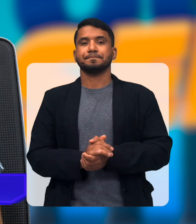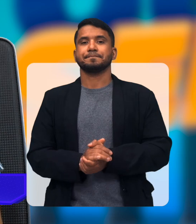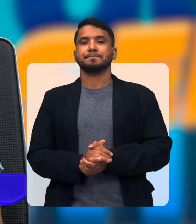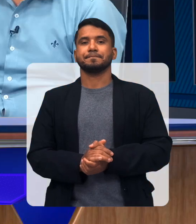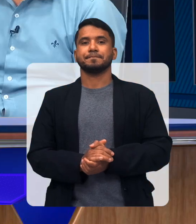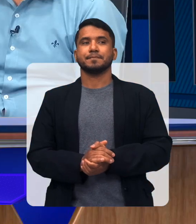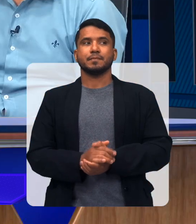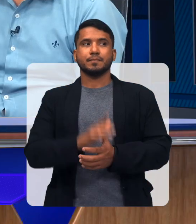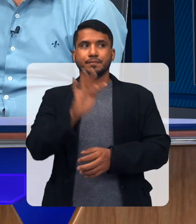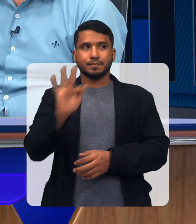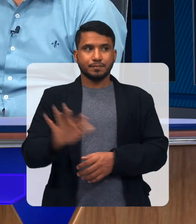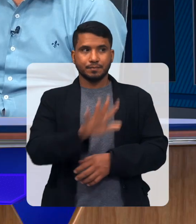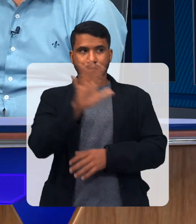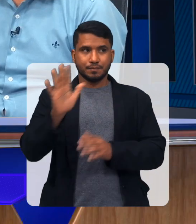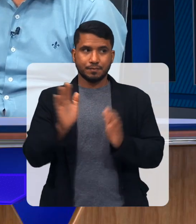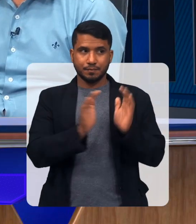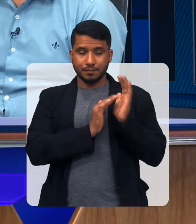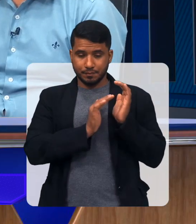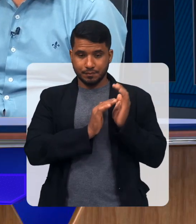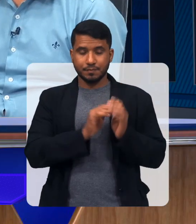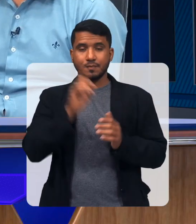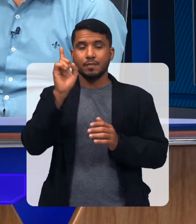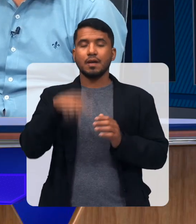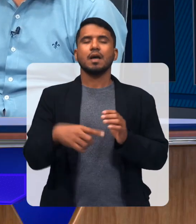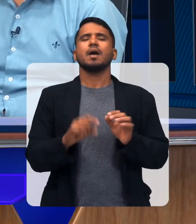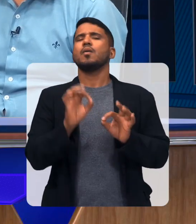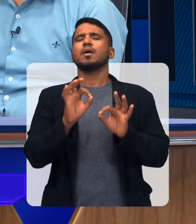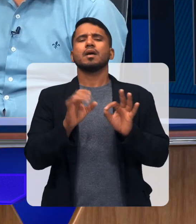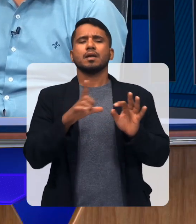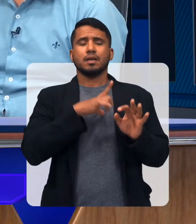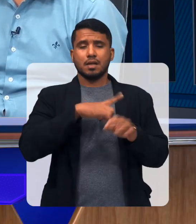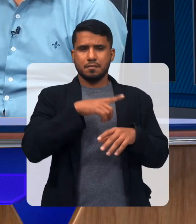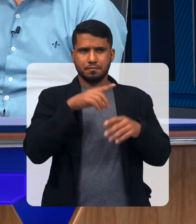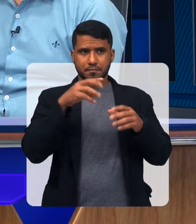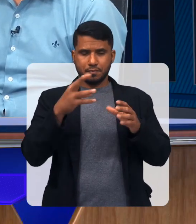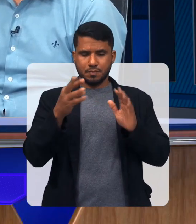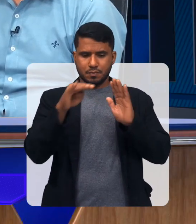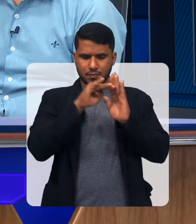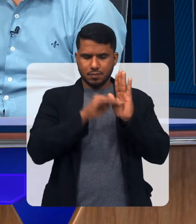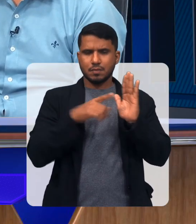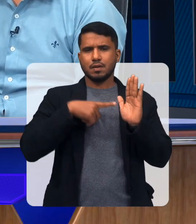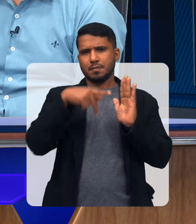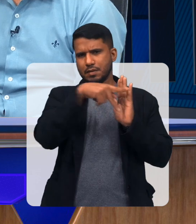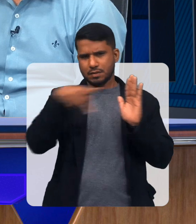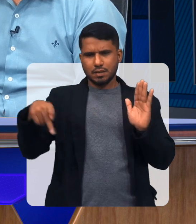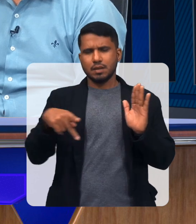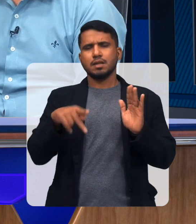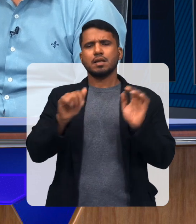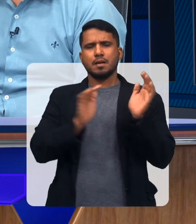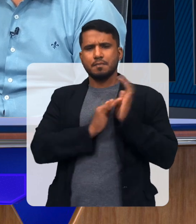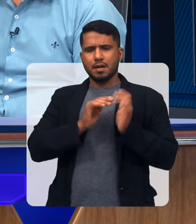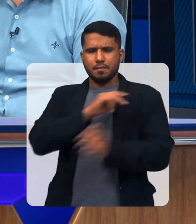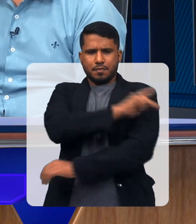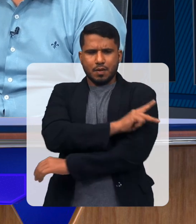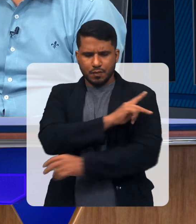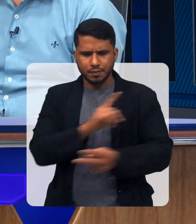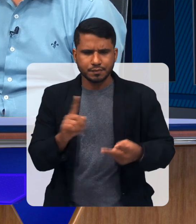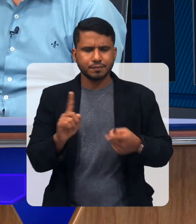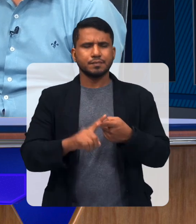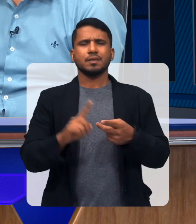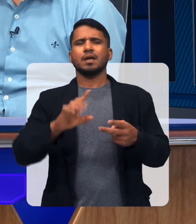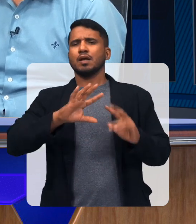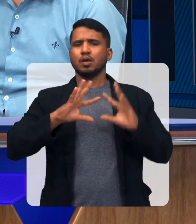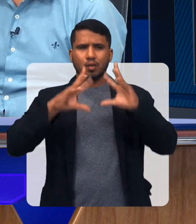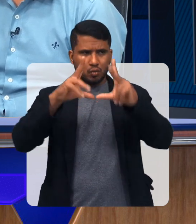também, ela tem sua programação Como a Federação das Asapaias, ela é constituída pelos presidentes das